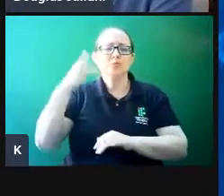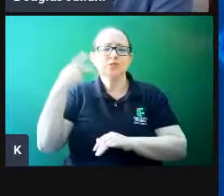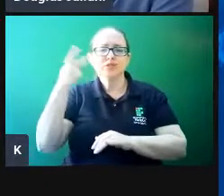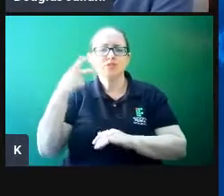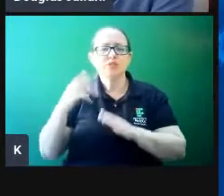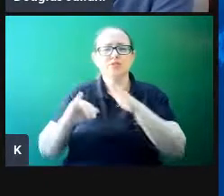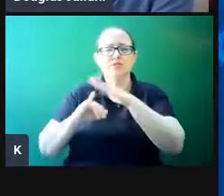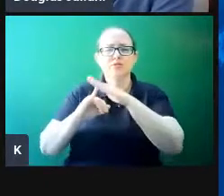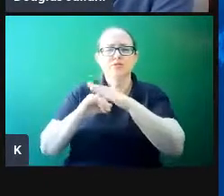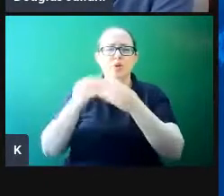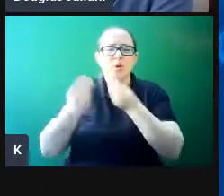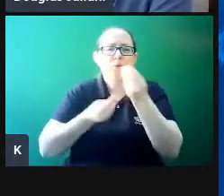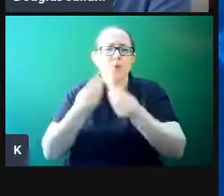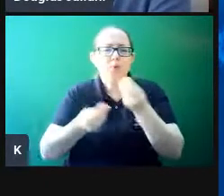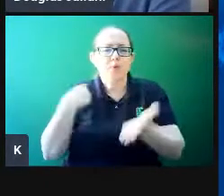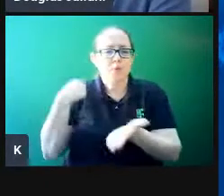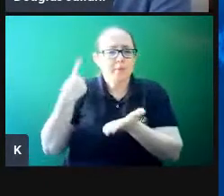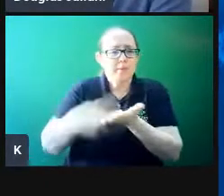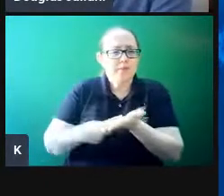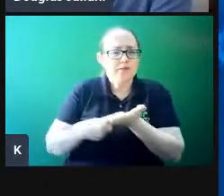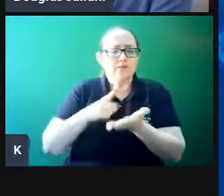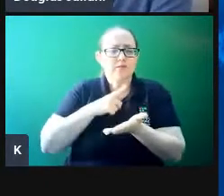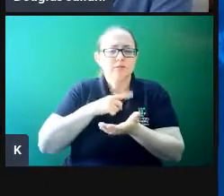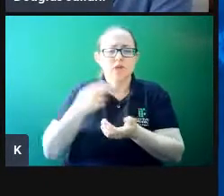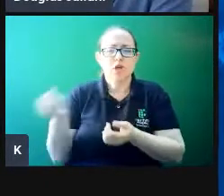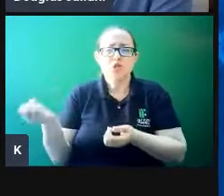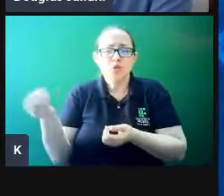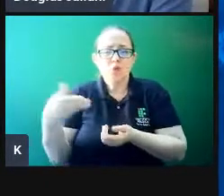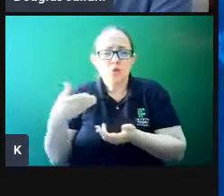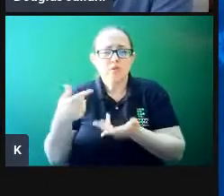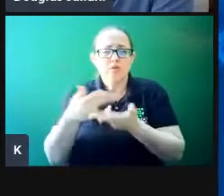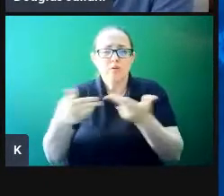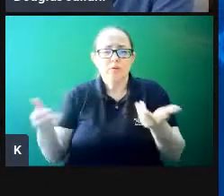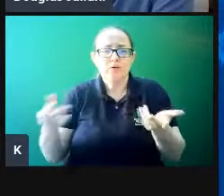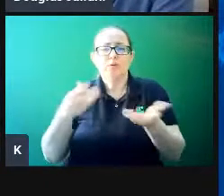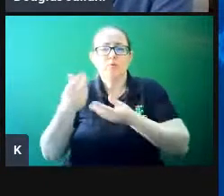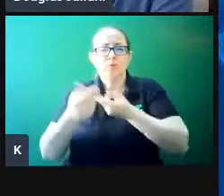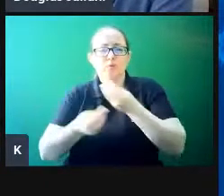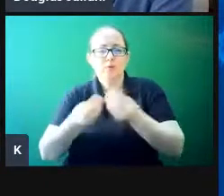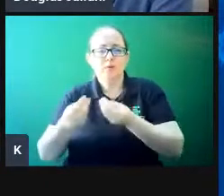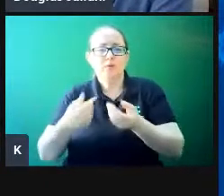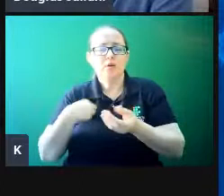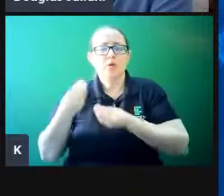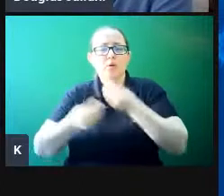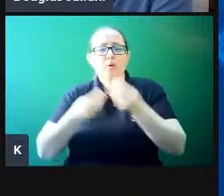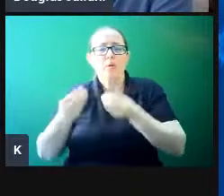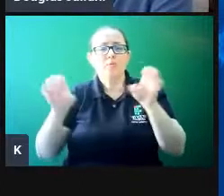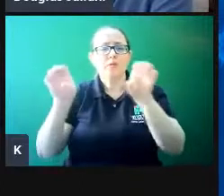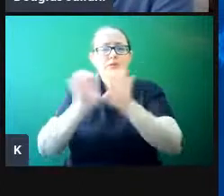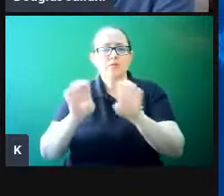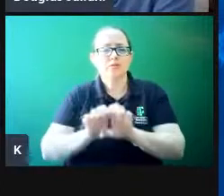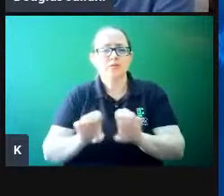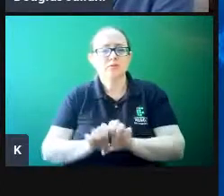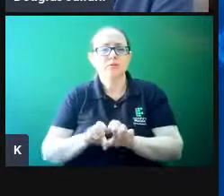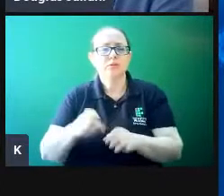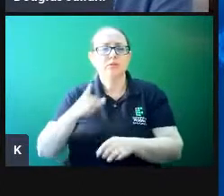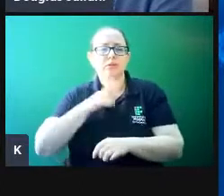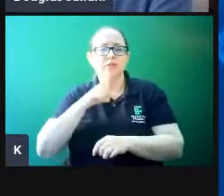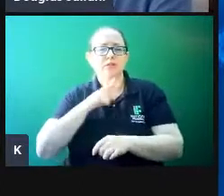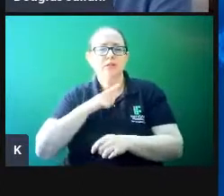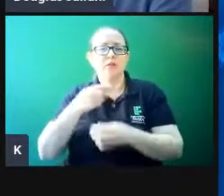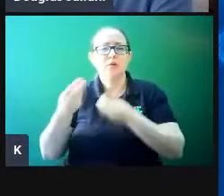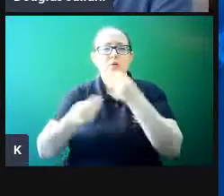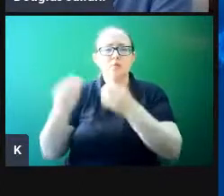elas explicitam o compromisso com a busca de novas e melhores soluções? Com relação à estrutura da empresa, ela é descentralizada, ela é flexível,